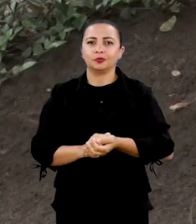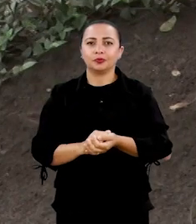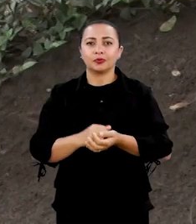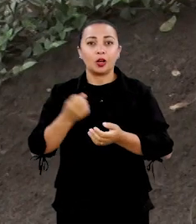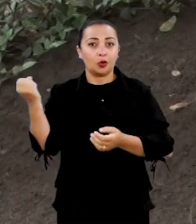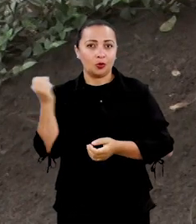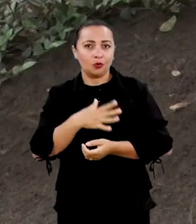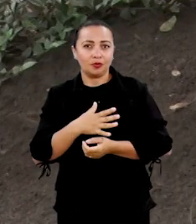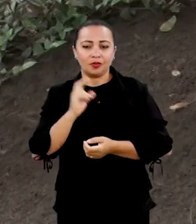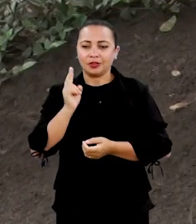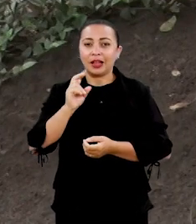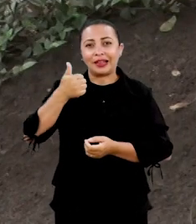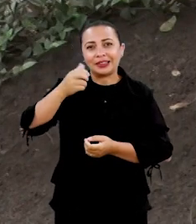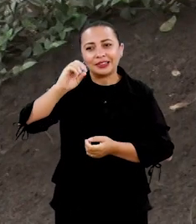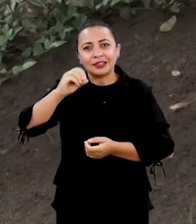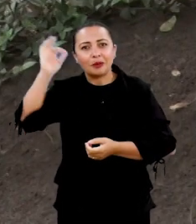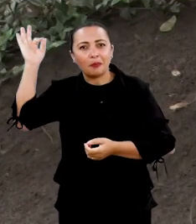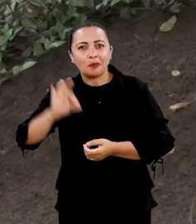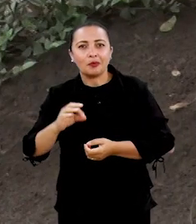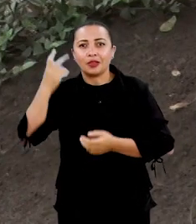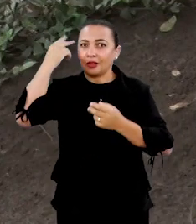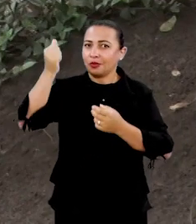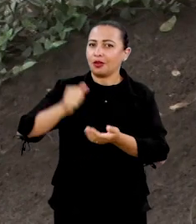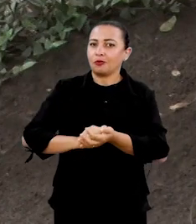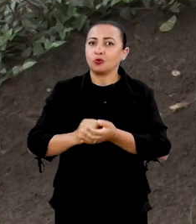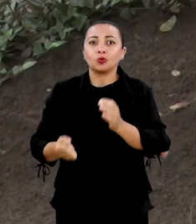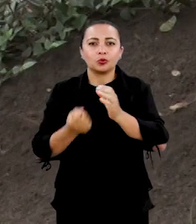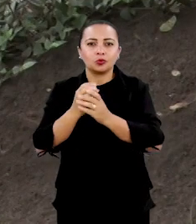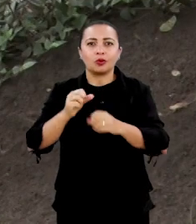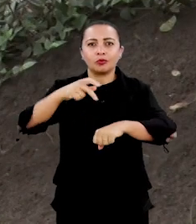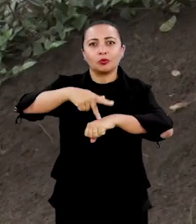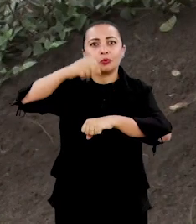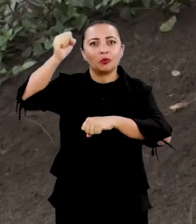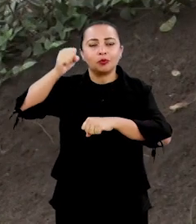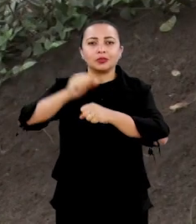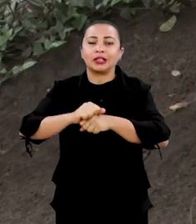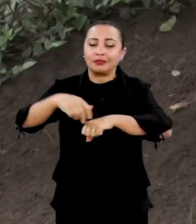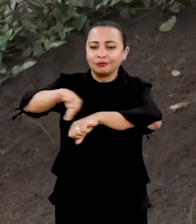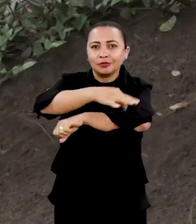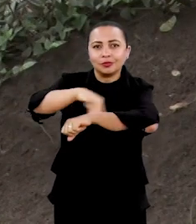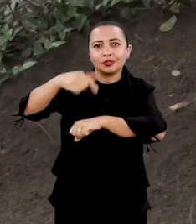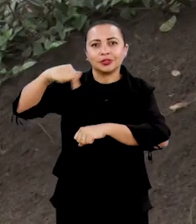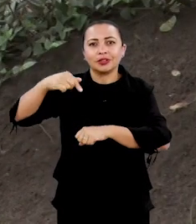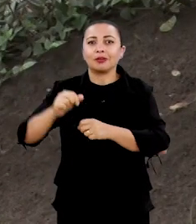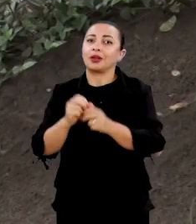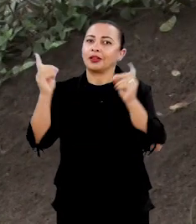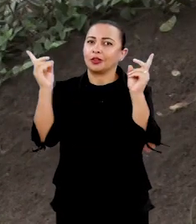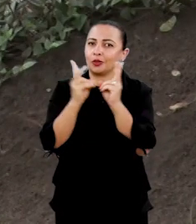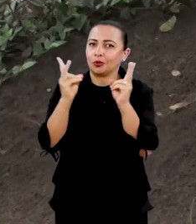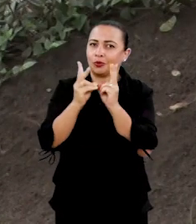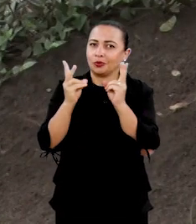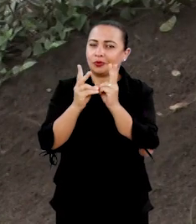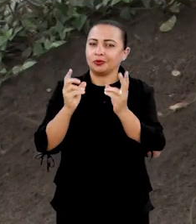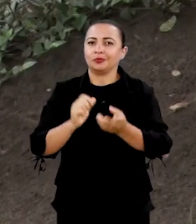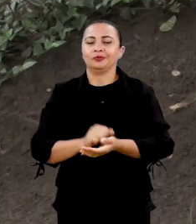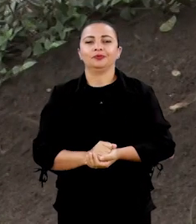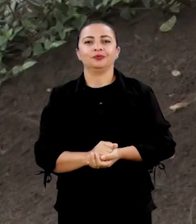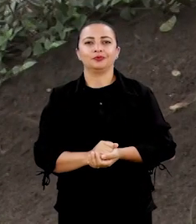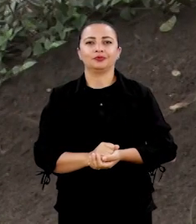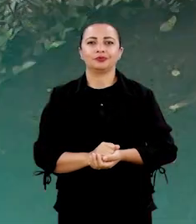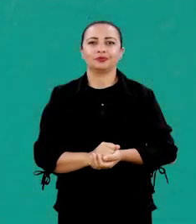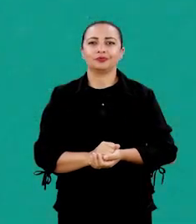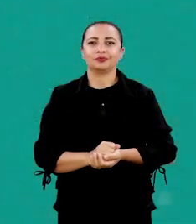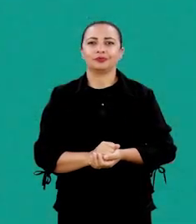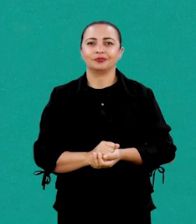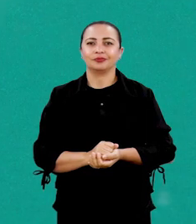A novidade 100% natural vem do Programa de Pós-Graduação em Engenharia Química da Universidade Federal do Rio Grande do